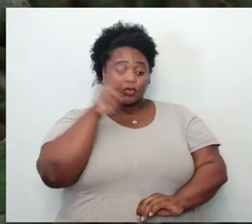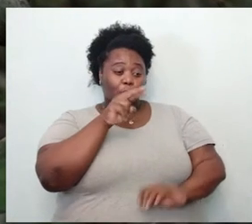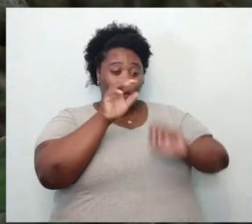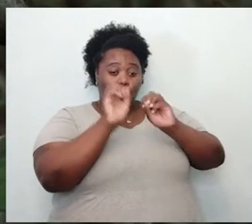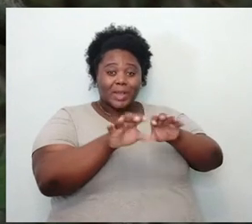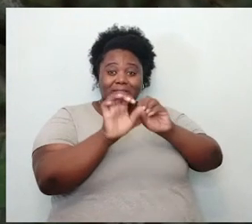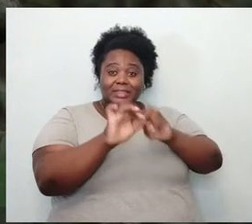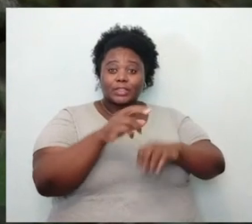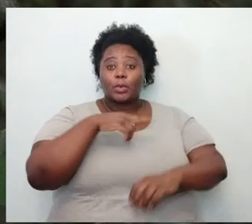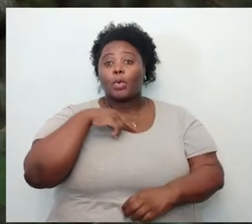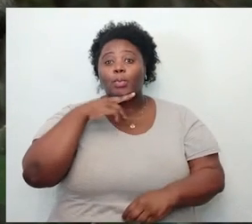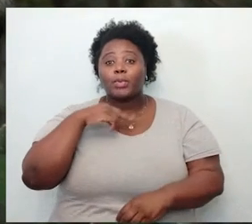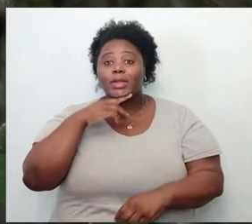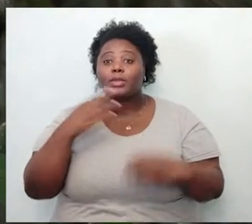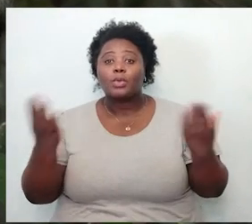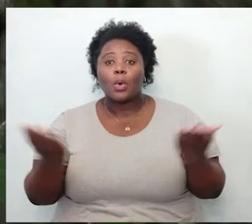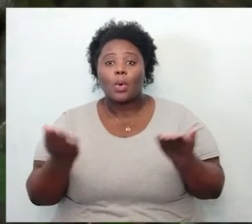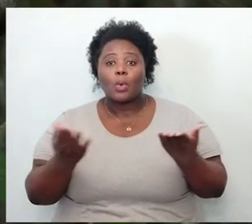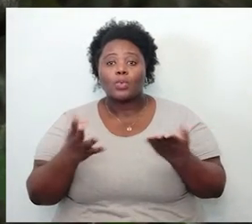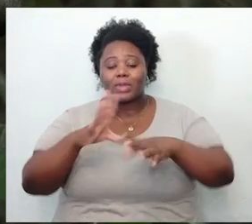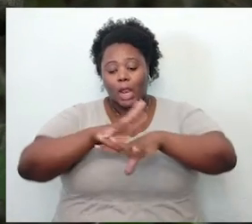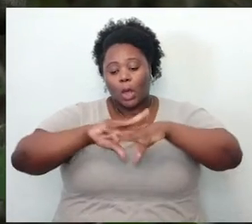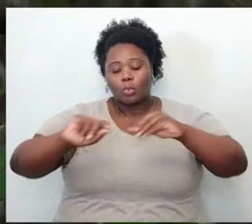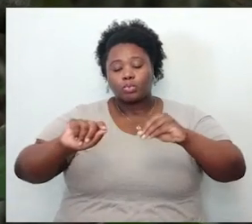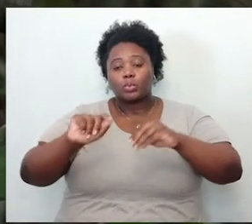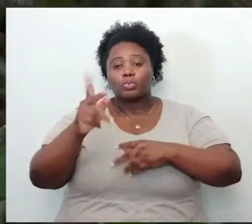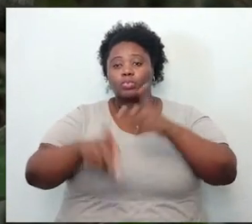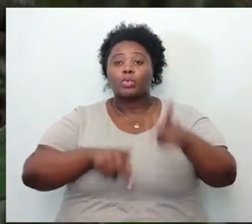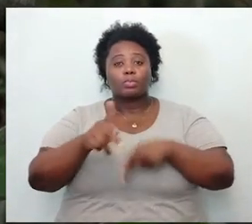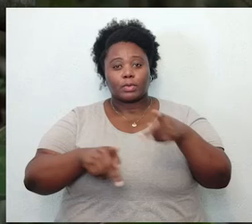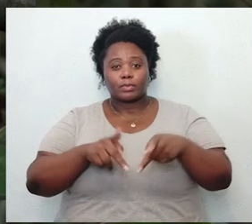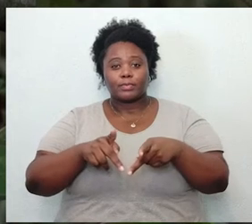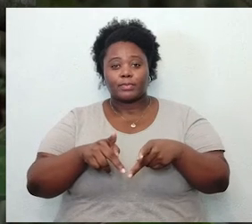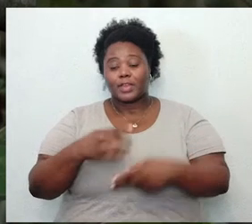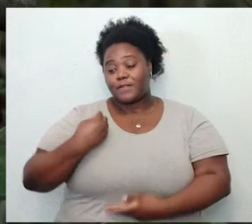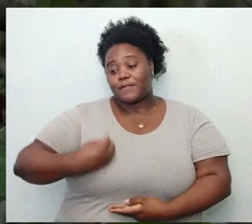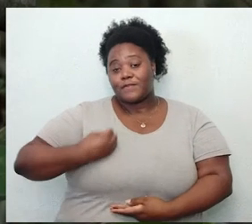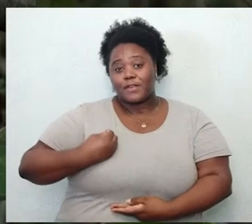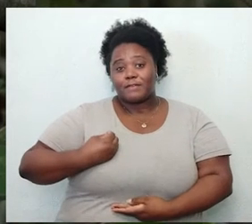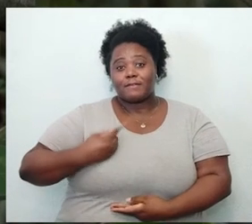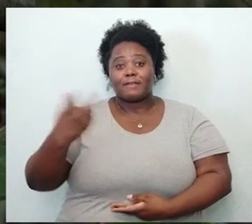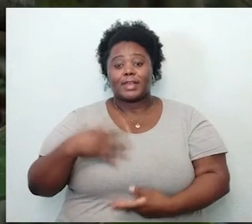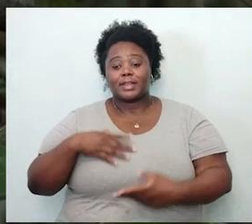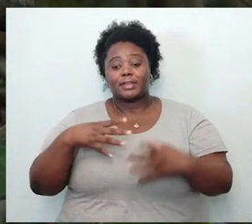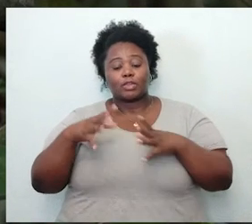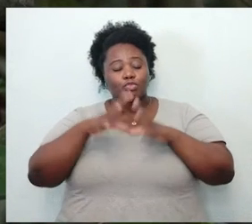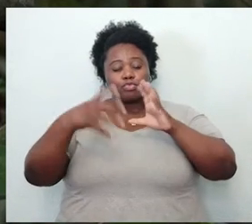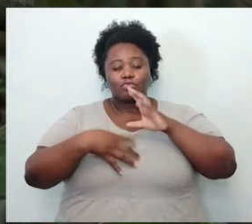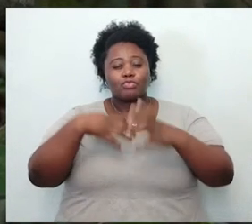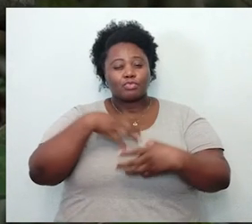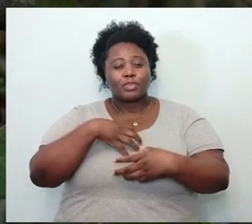o neto. Hoje, elas curam o povo. Convivência estética entre as formas.